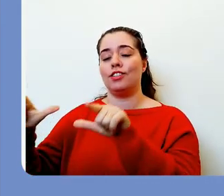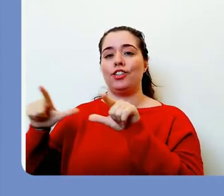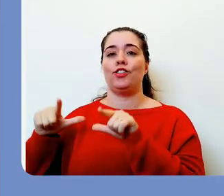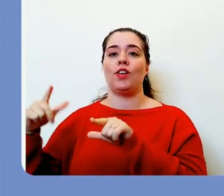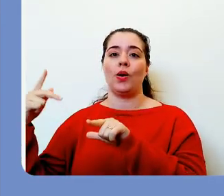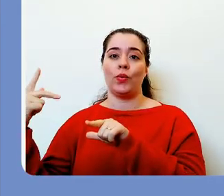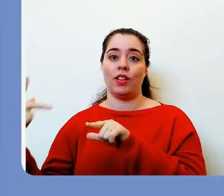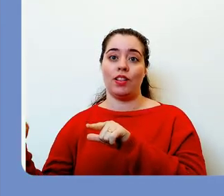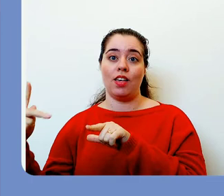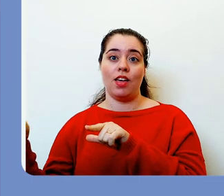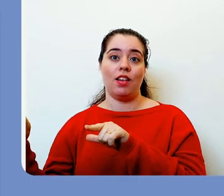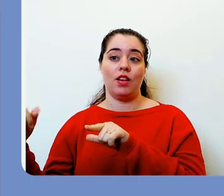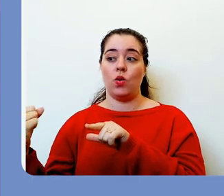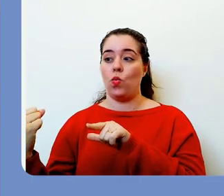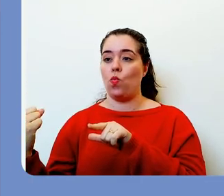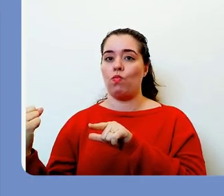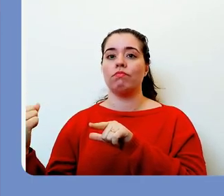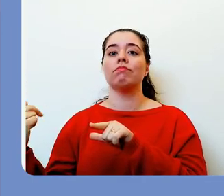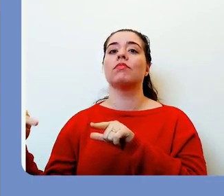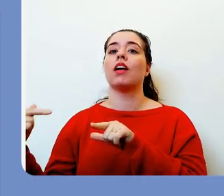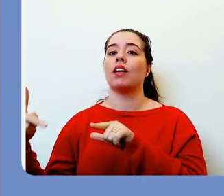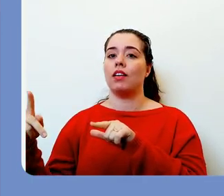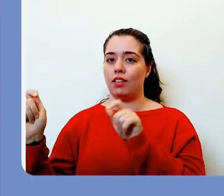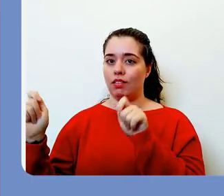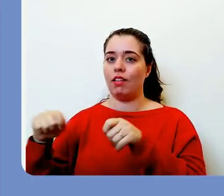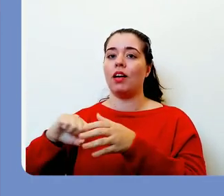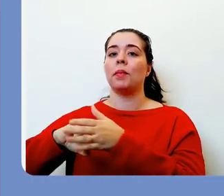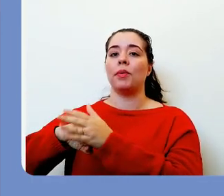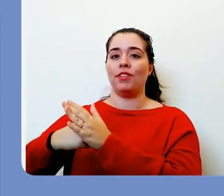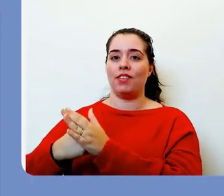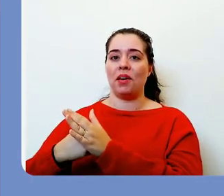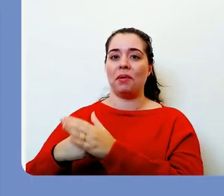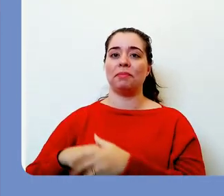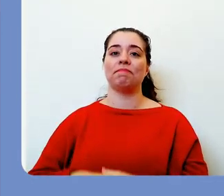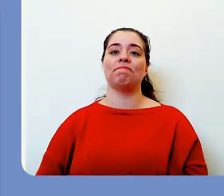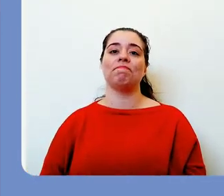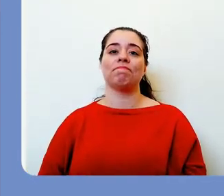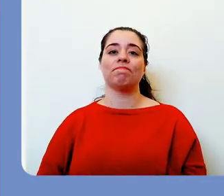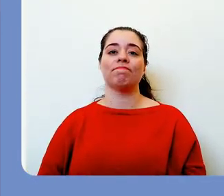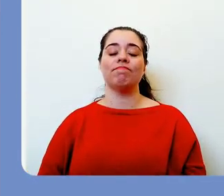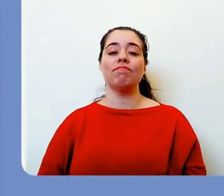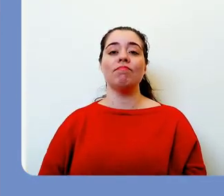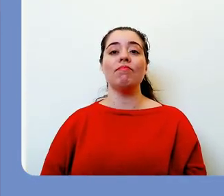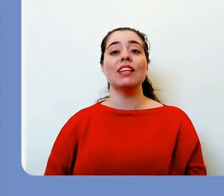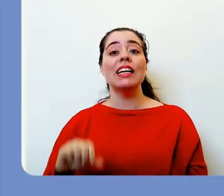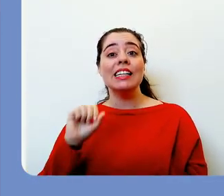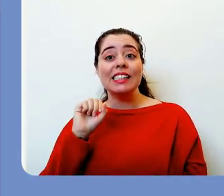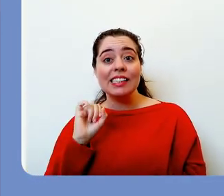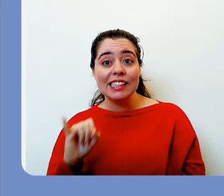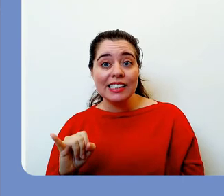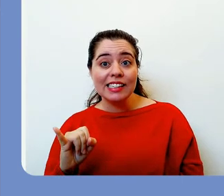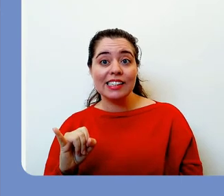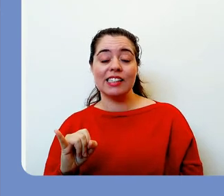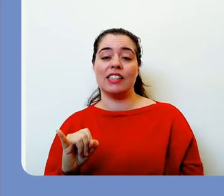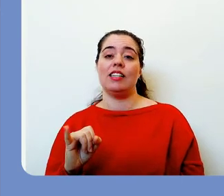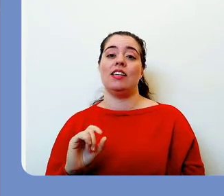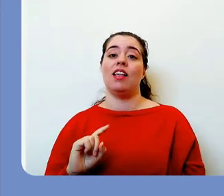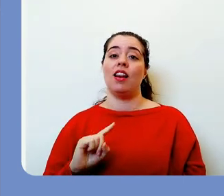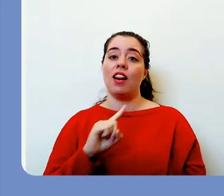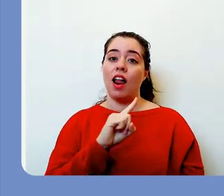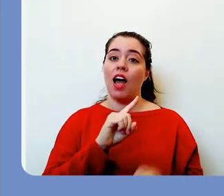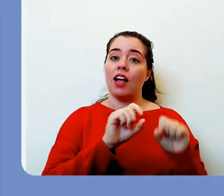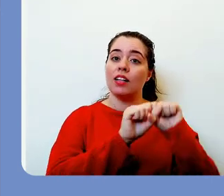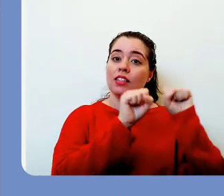o mesmo processo, selecione o modelo de certificado que você criou. Lembro mais uma vez que você só pode fazer a